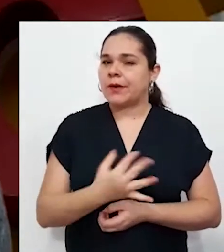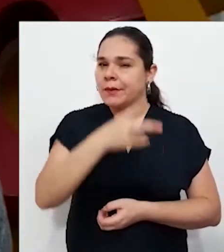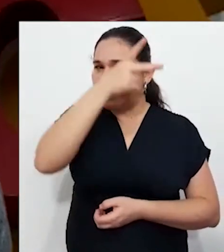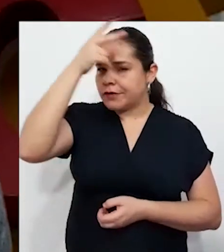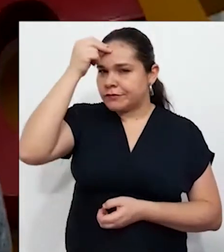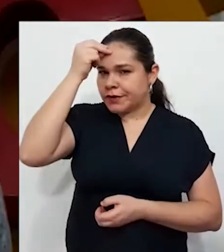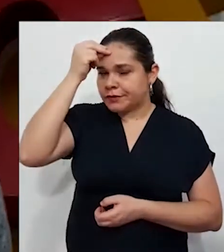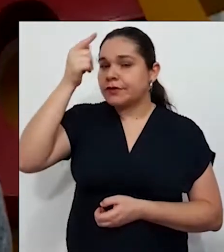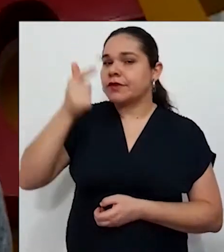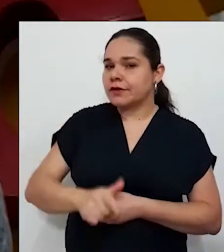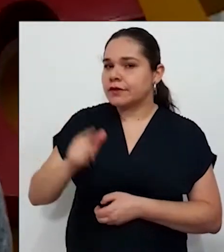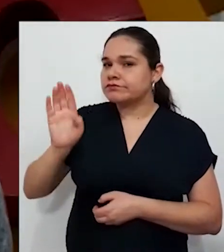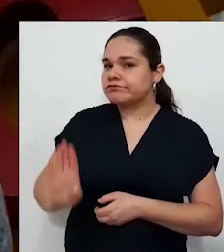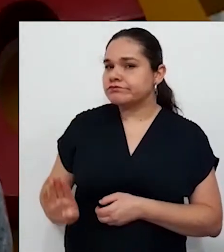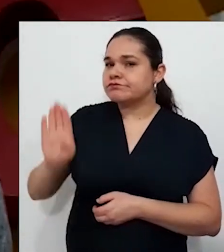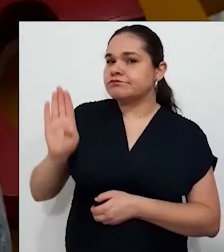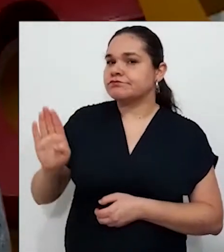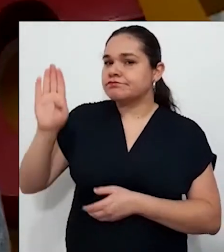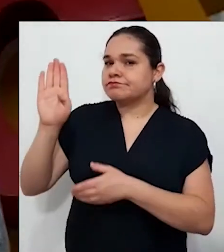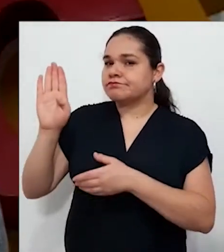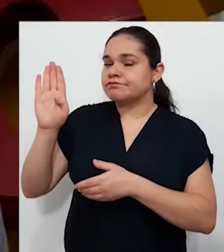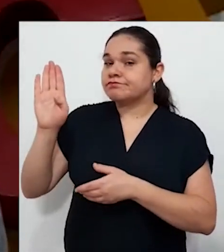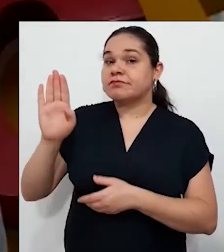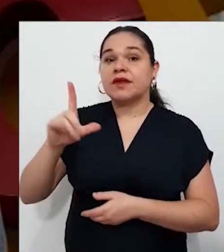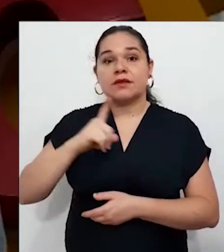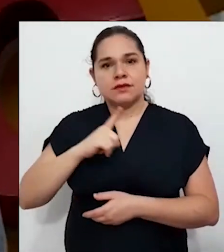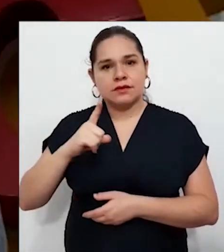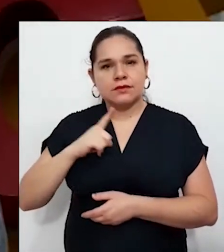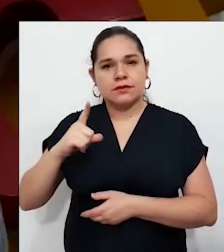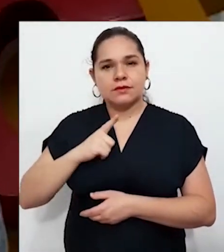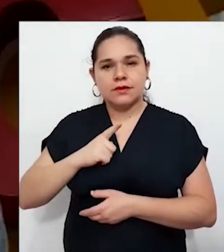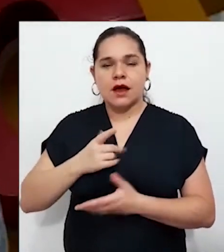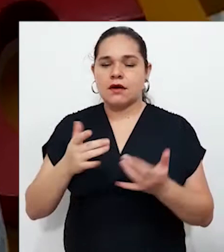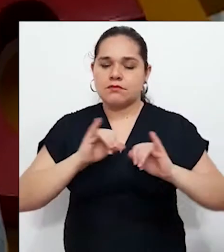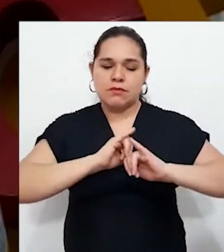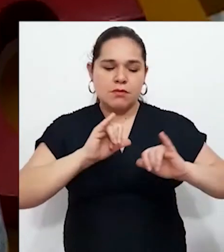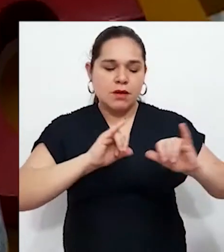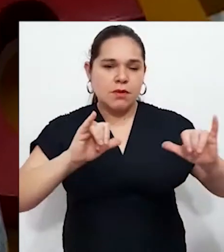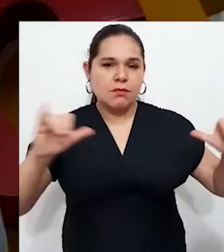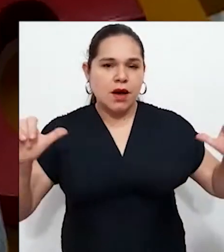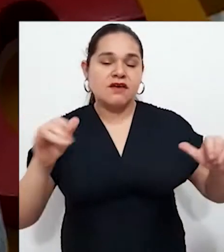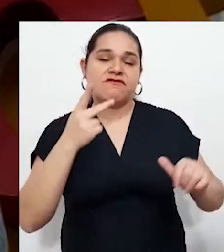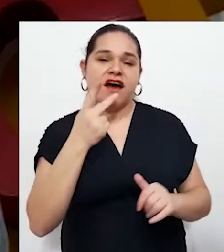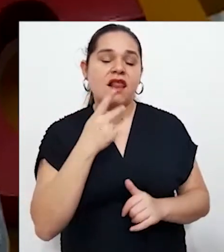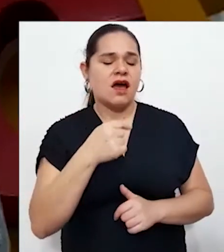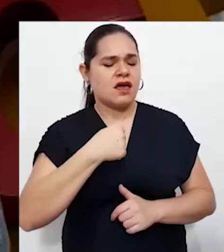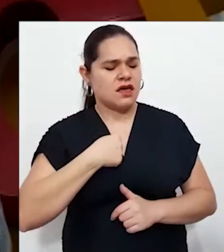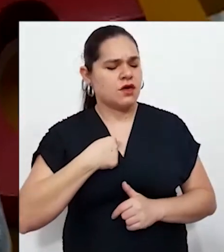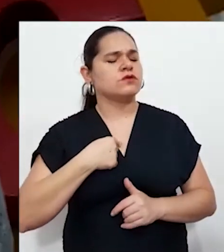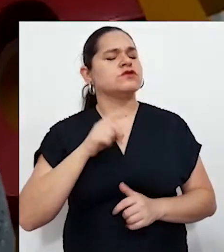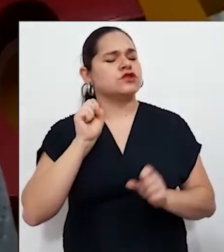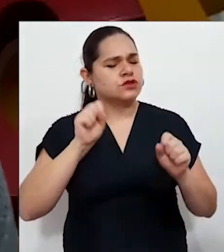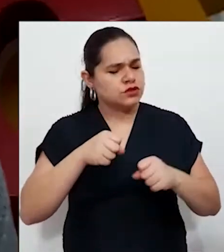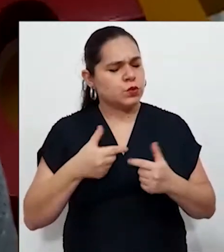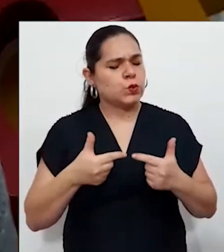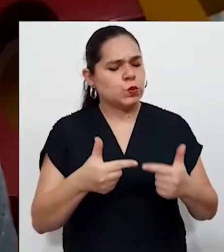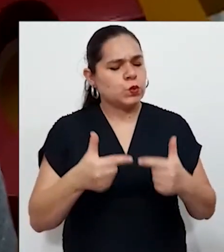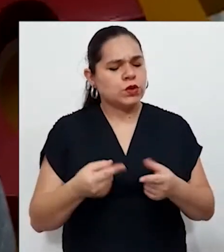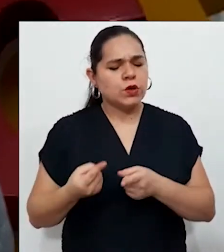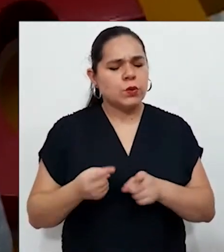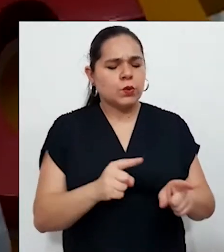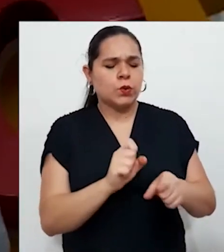estão investindo nas suas campanhas que combateram o Covid-19. Nós que somos